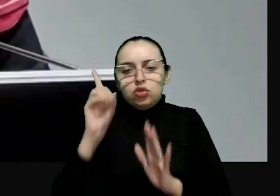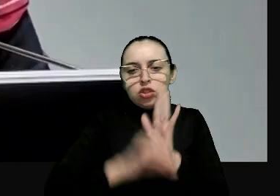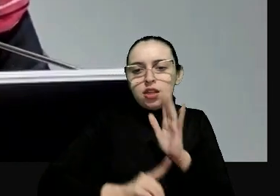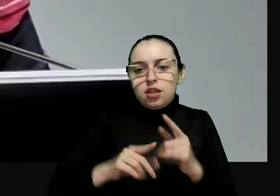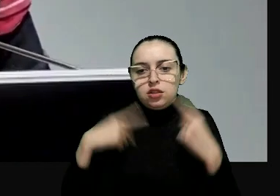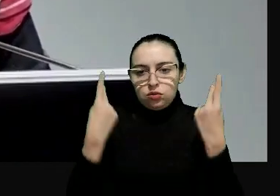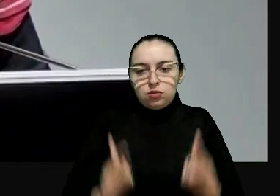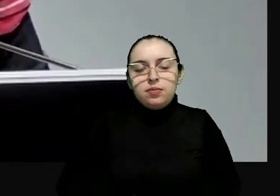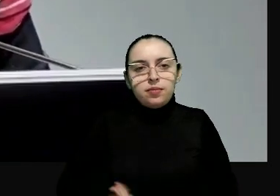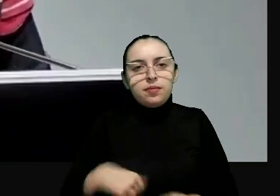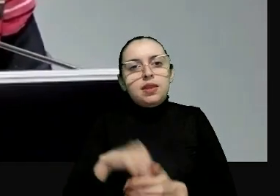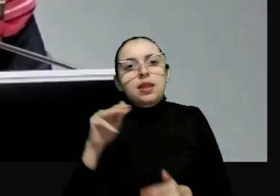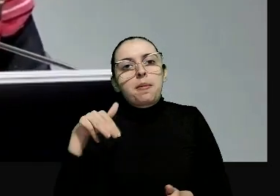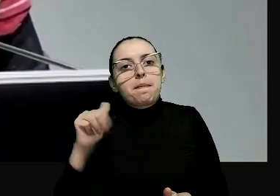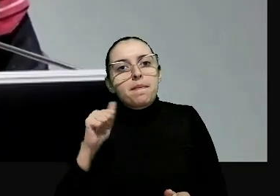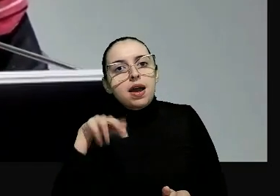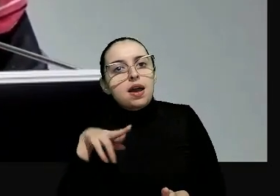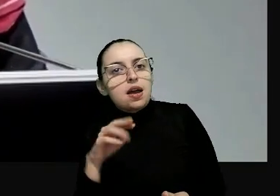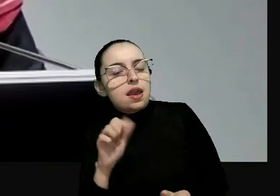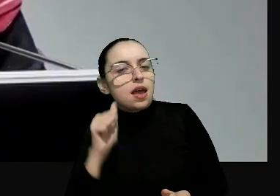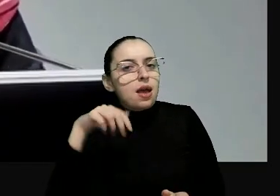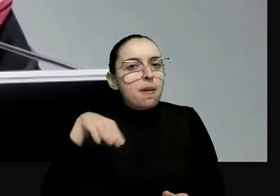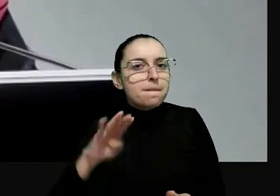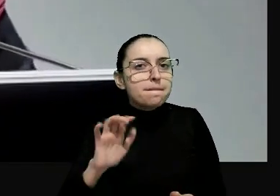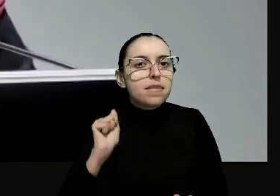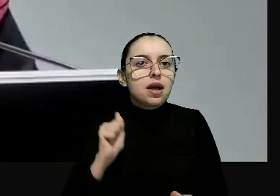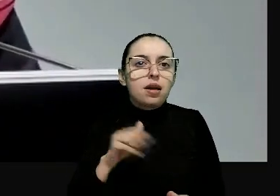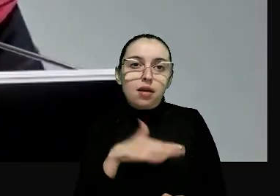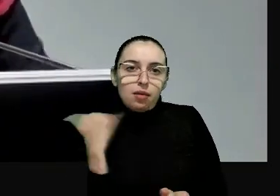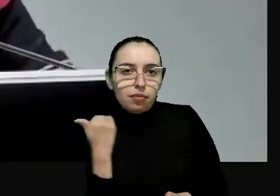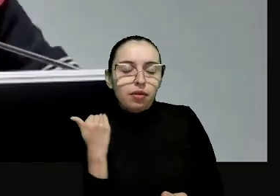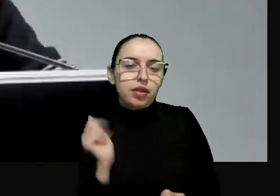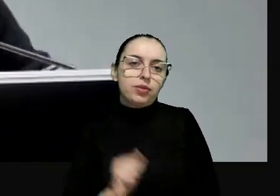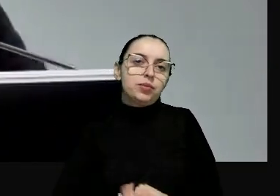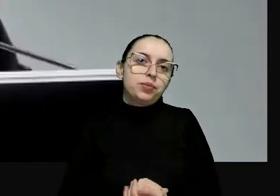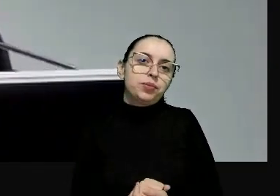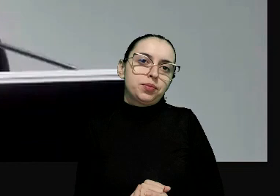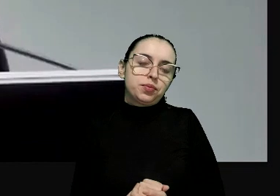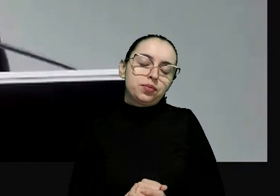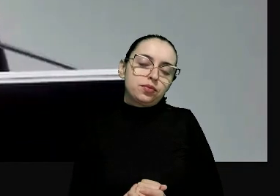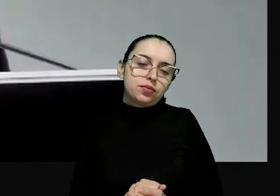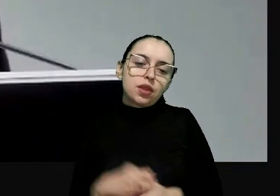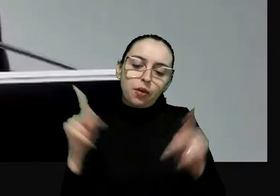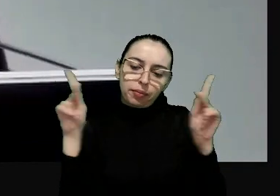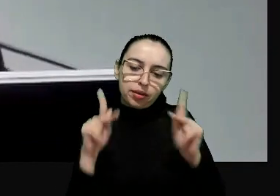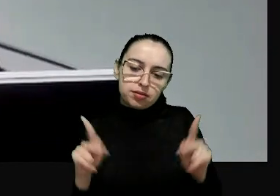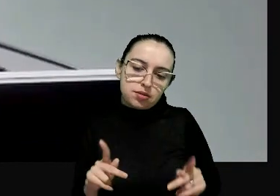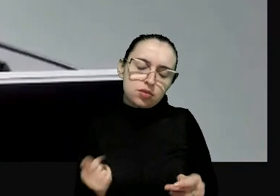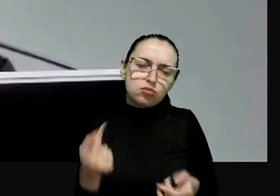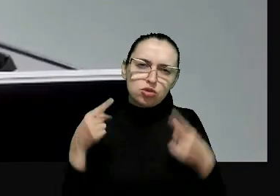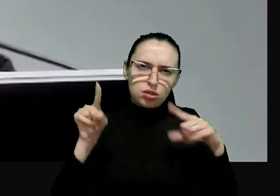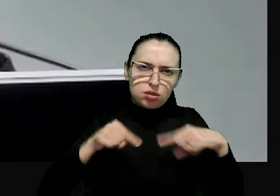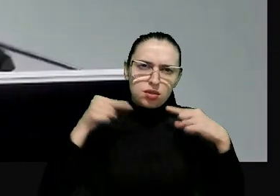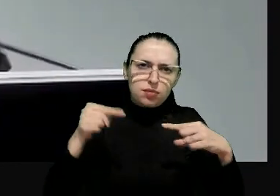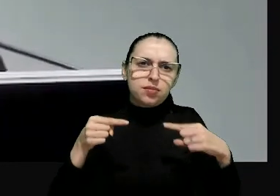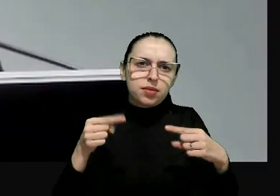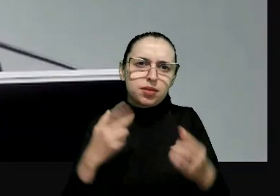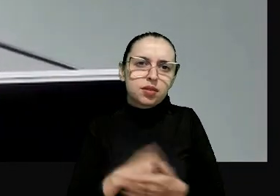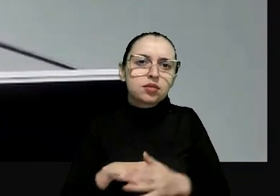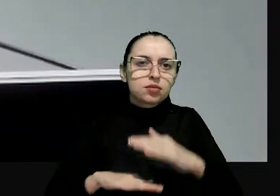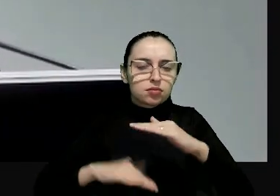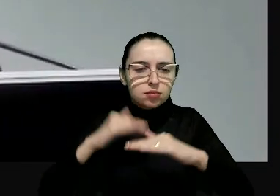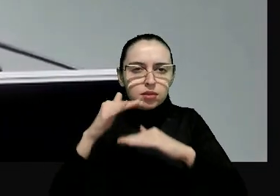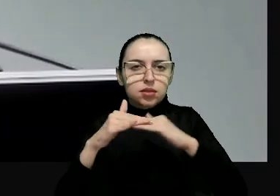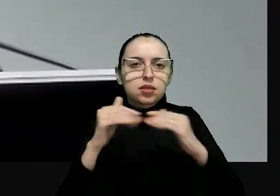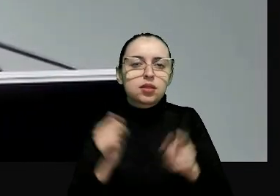advogado sindicalista em Marabá, que também é executado sumariamente. Então esse é o passivo no contencioso que nós temos. Mas também temos